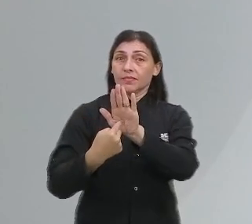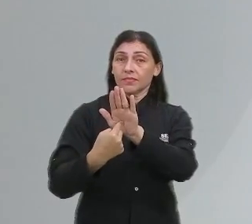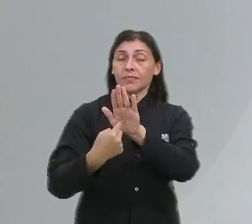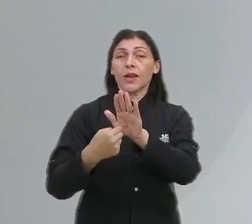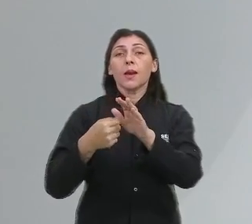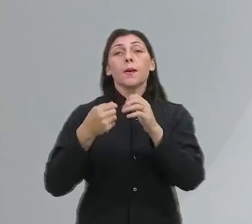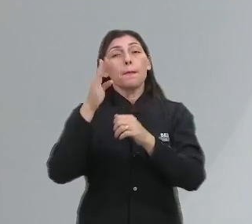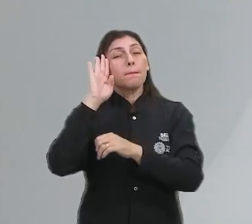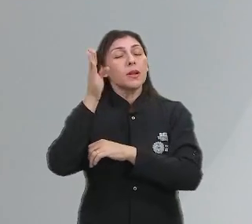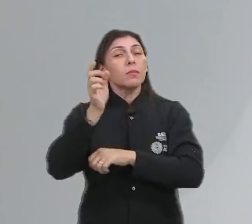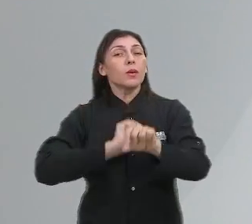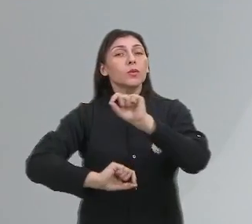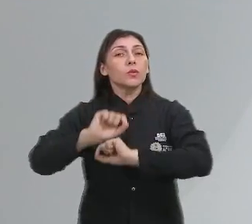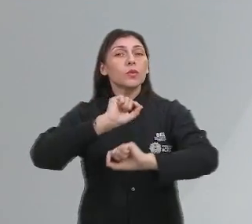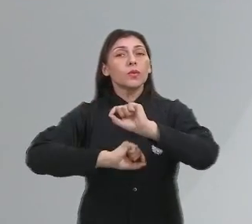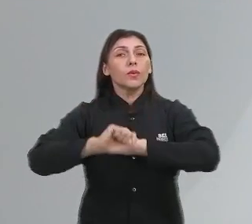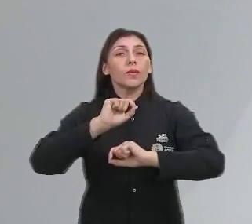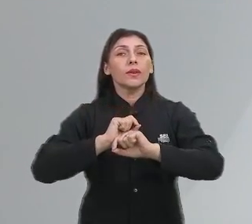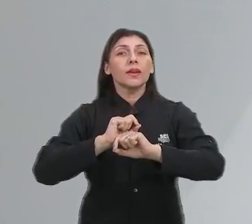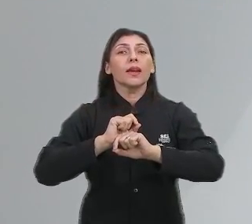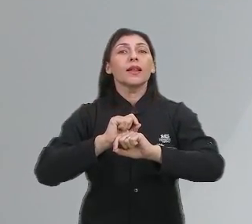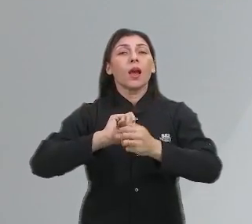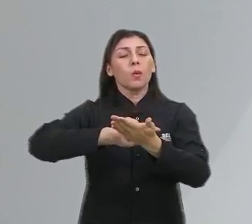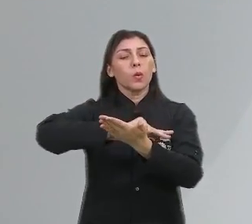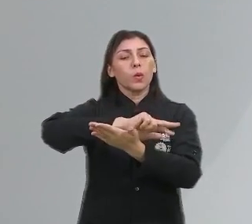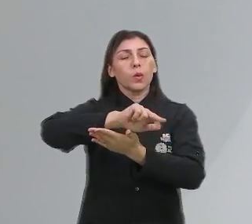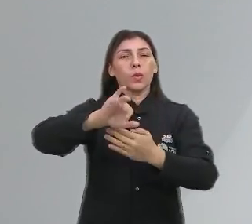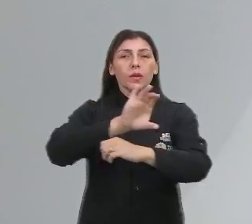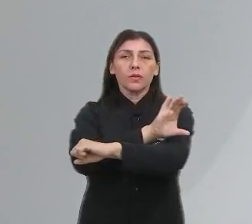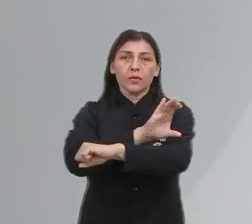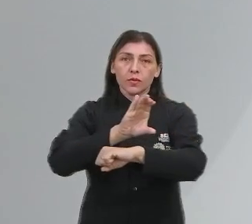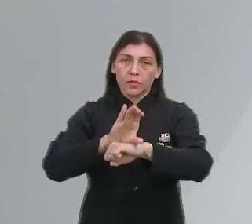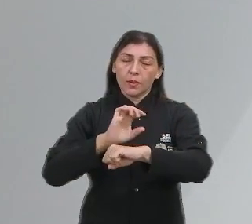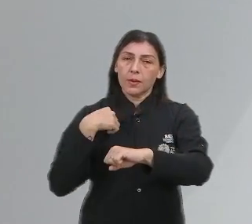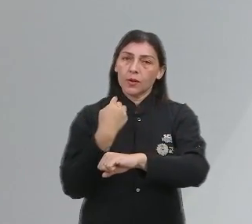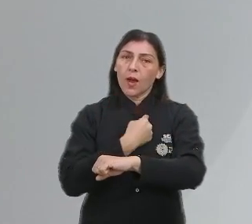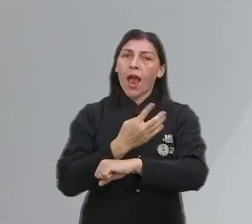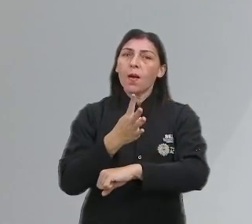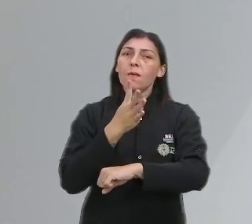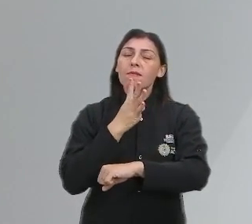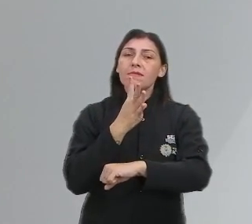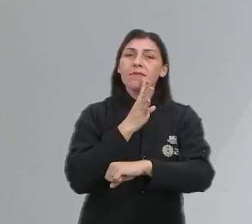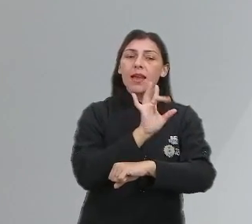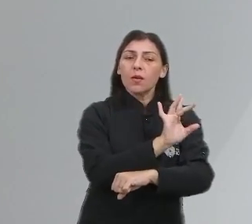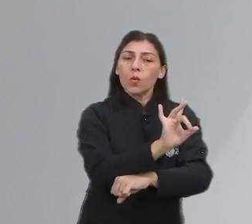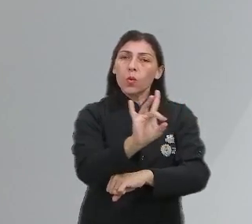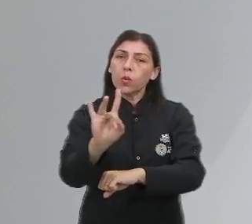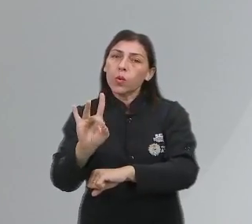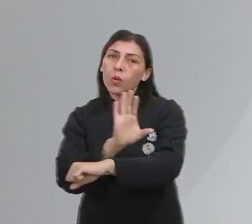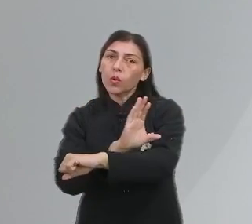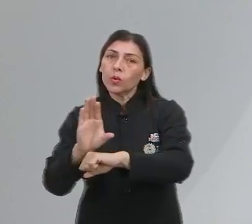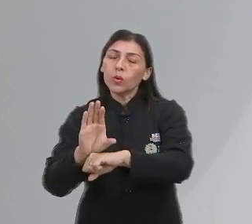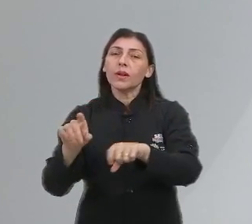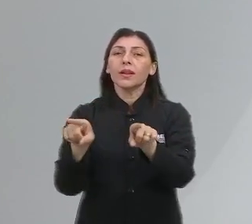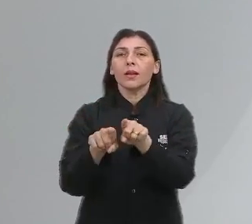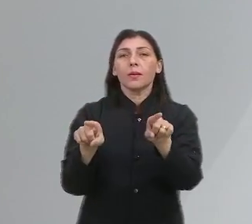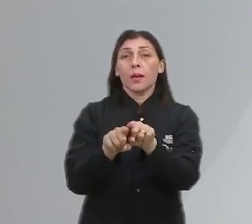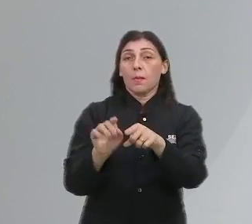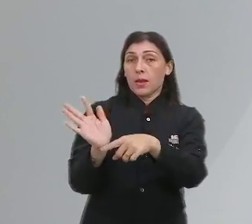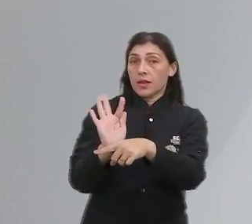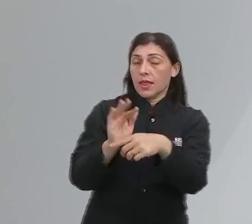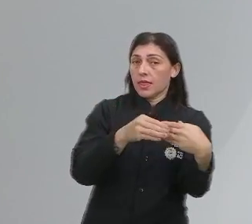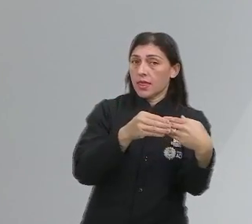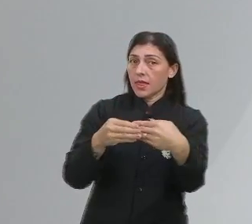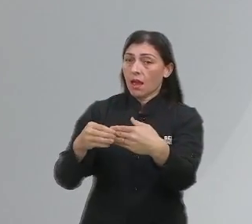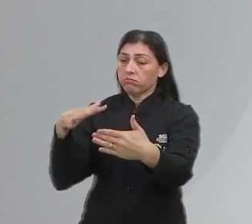E principalmente nessa questão mesmo da diversidade cultural, né? Para a gente conhecer um pouco da cultura do outro. Porque esses filmes, eles